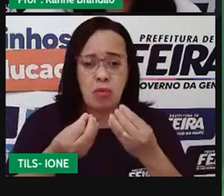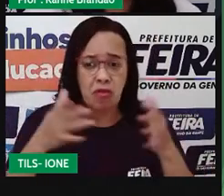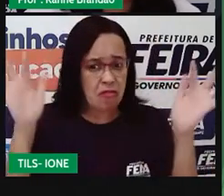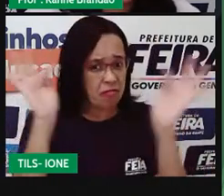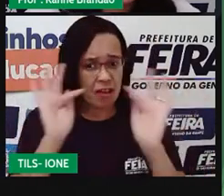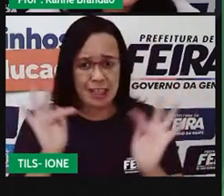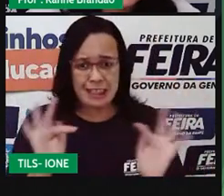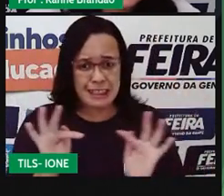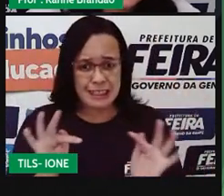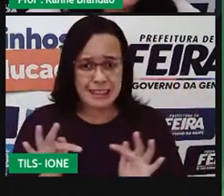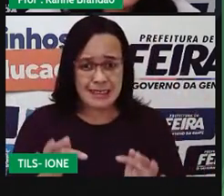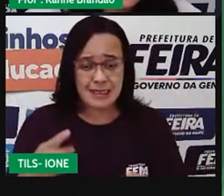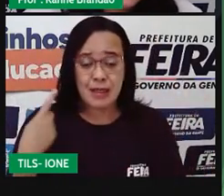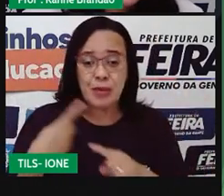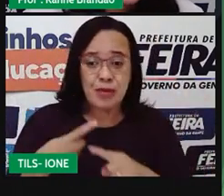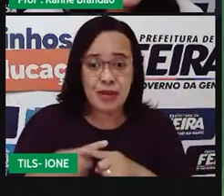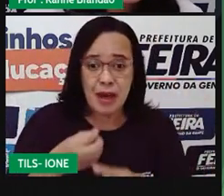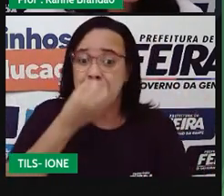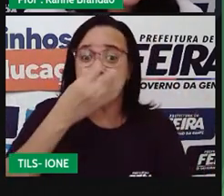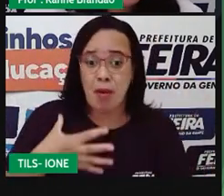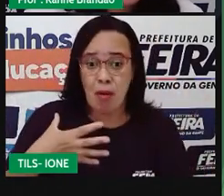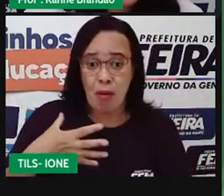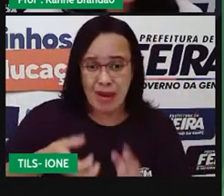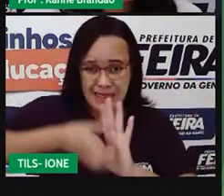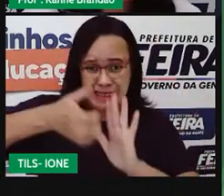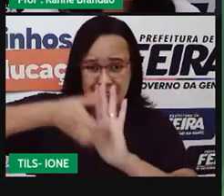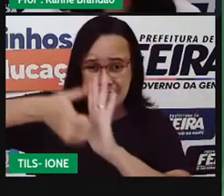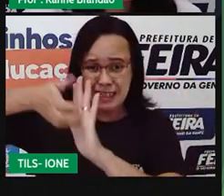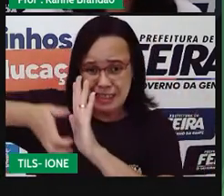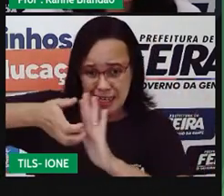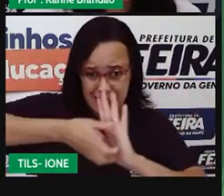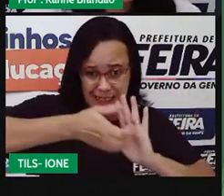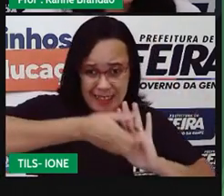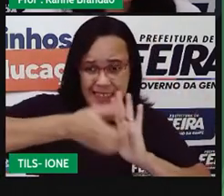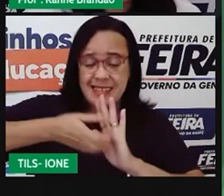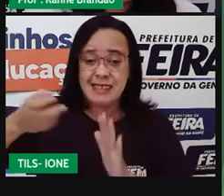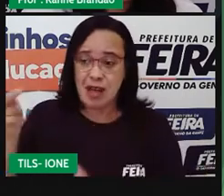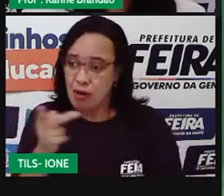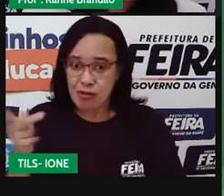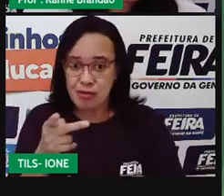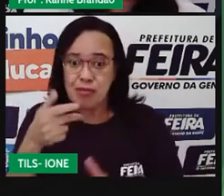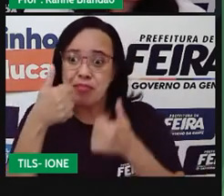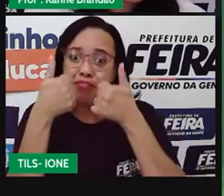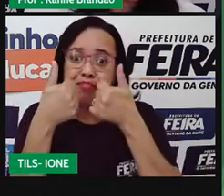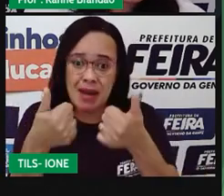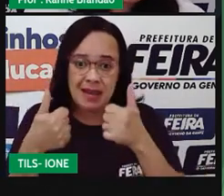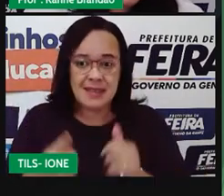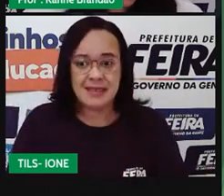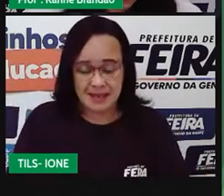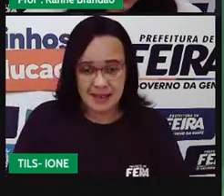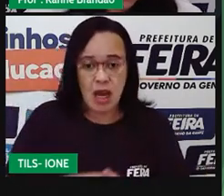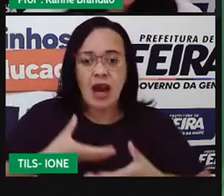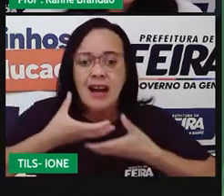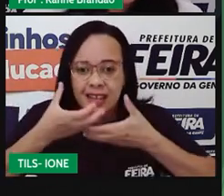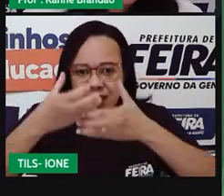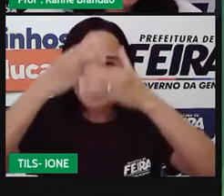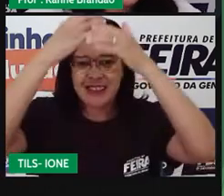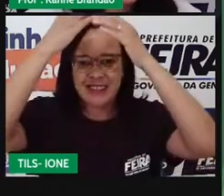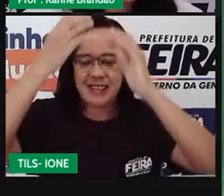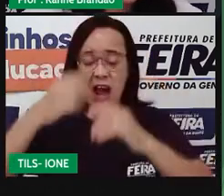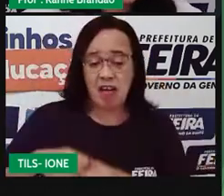incomodam, são parasitas. E aí, então, os dois estão se beneficiando. A girafa se beneficia,